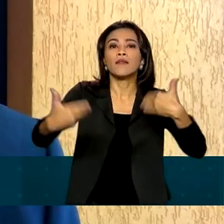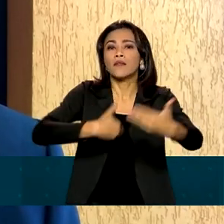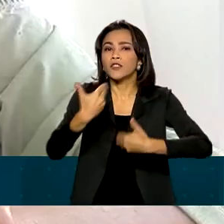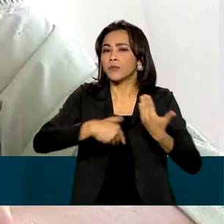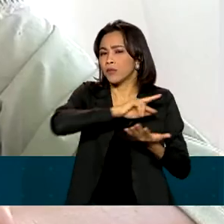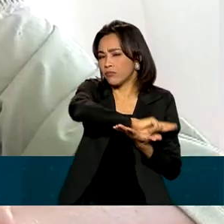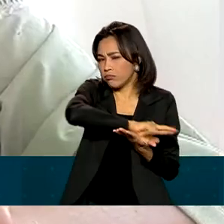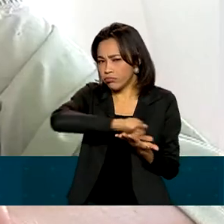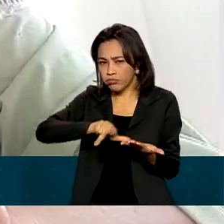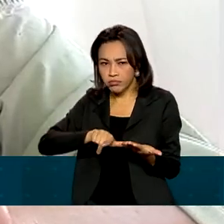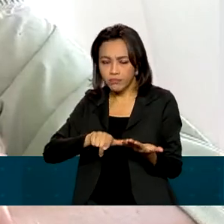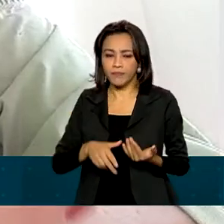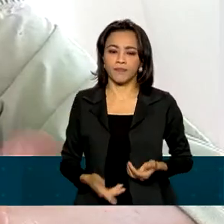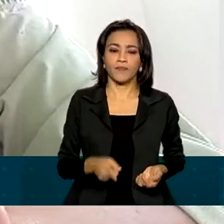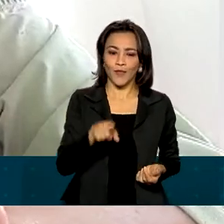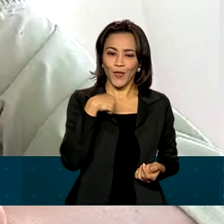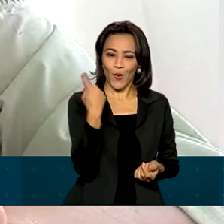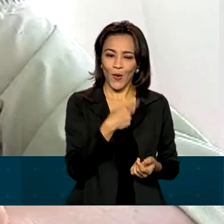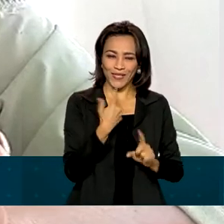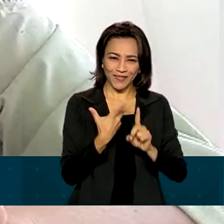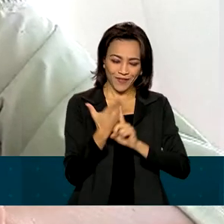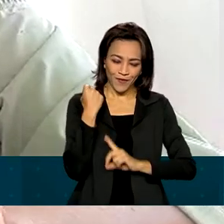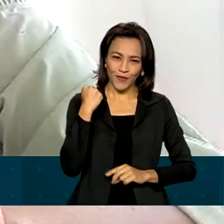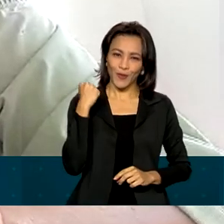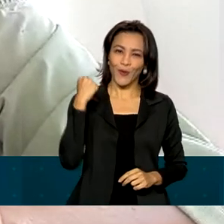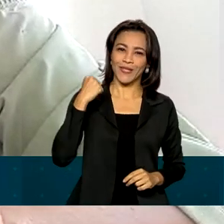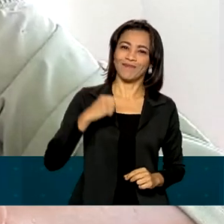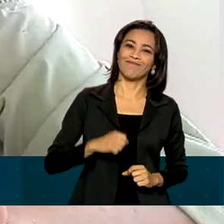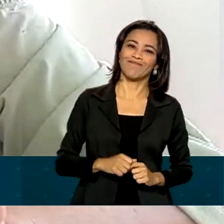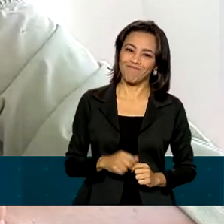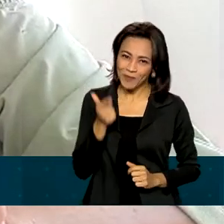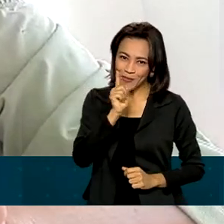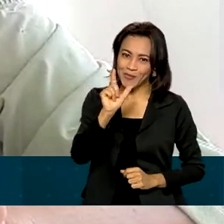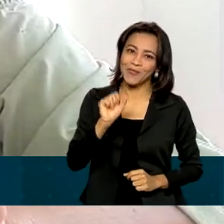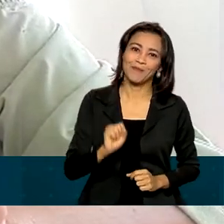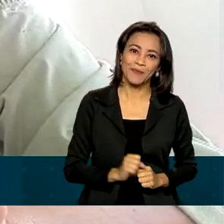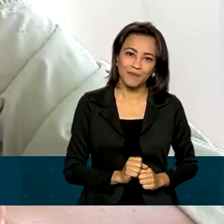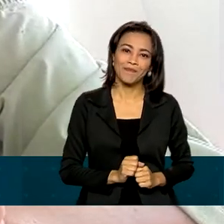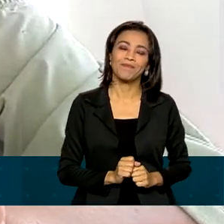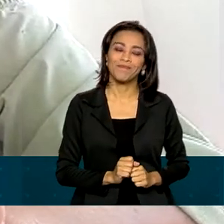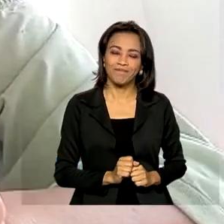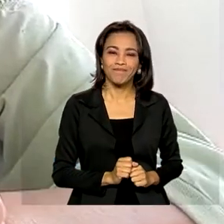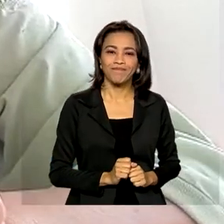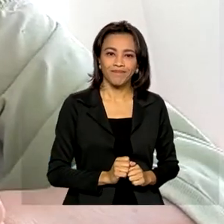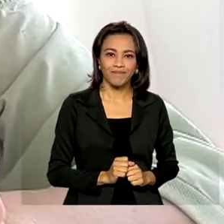Tivemos uma vitória que certamente vai ser